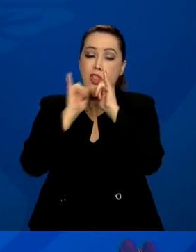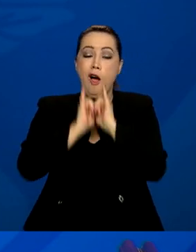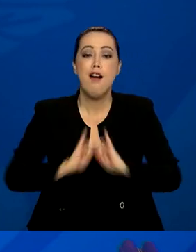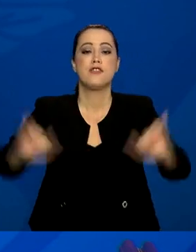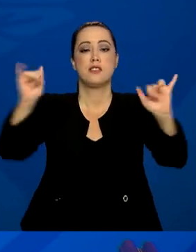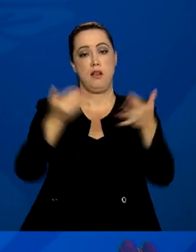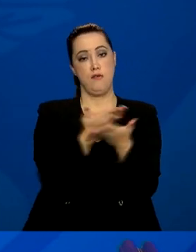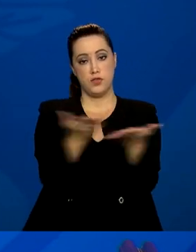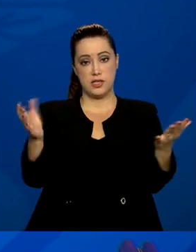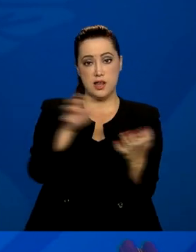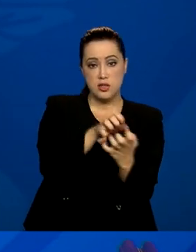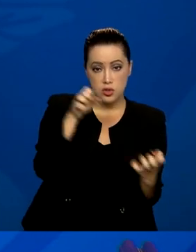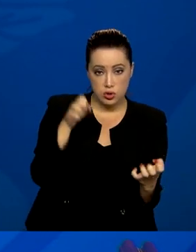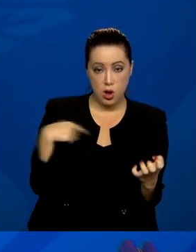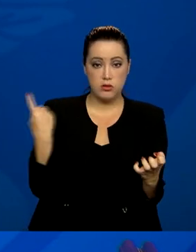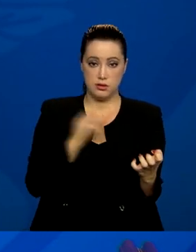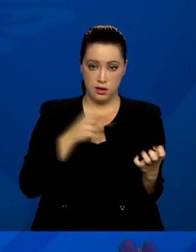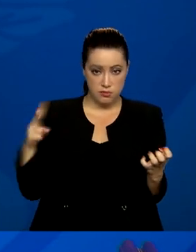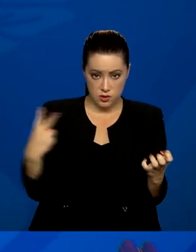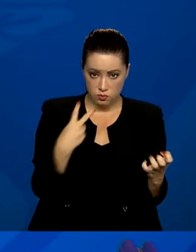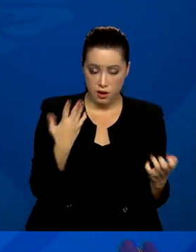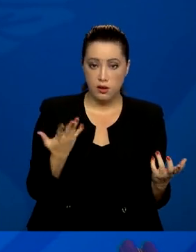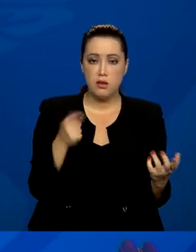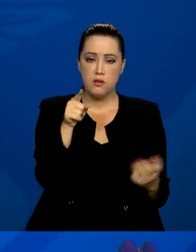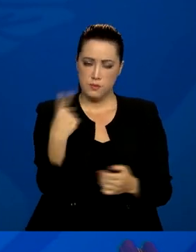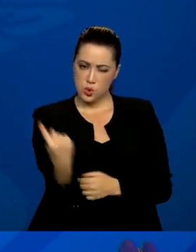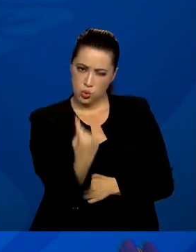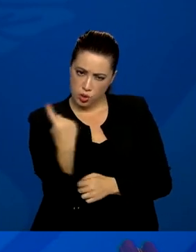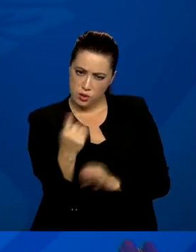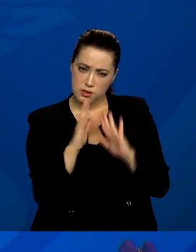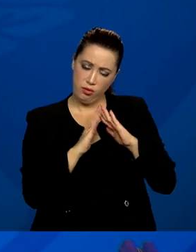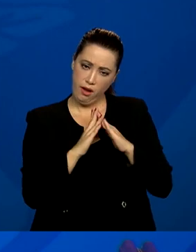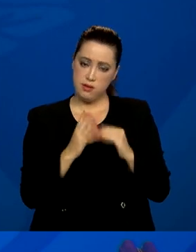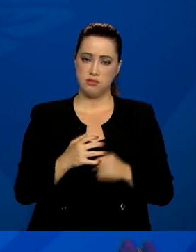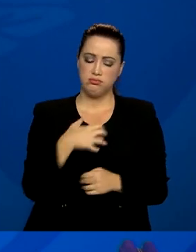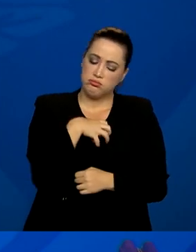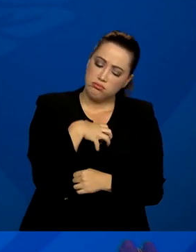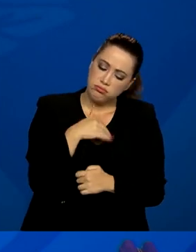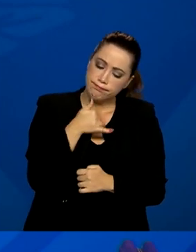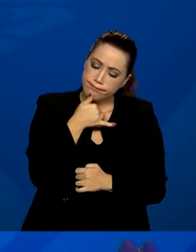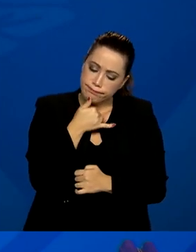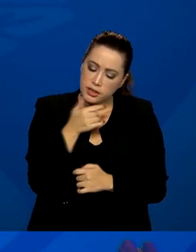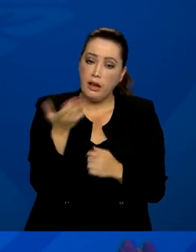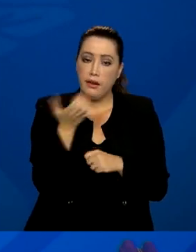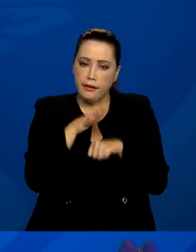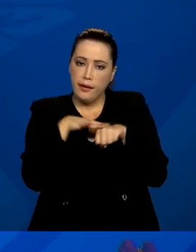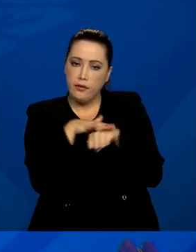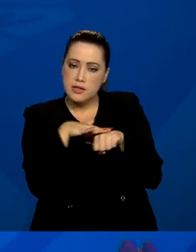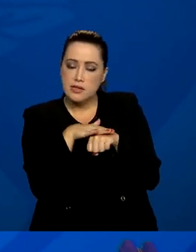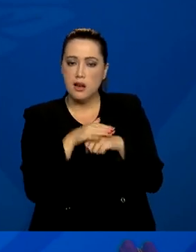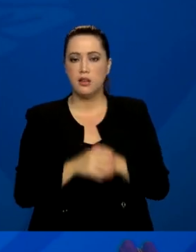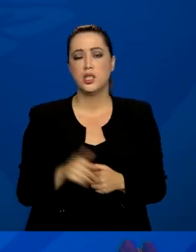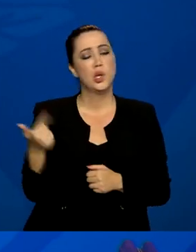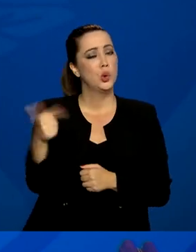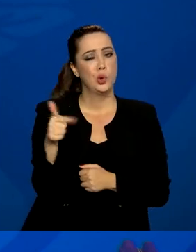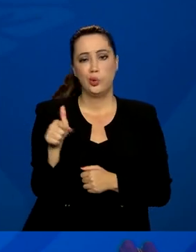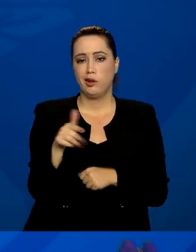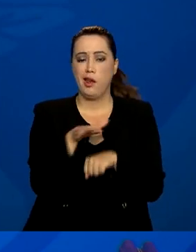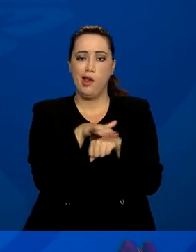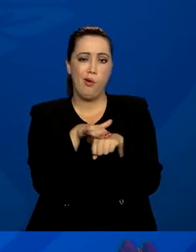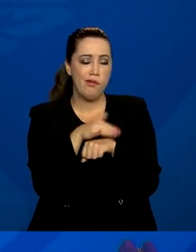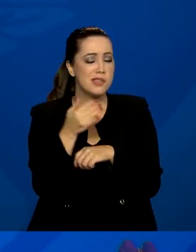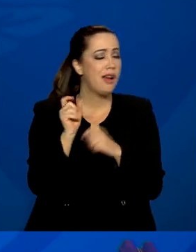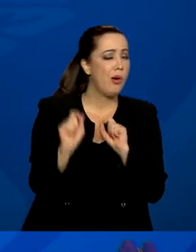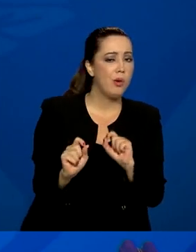os idosos que estão nos ouvindo. Está se sentindo sozinho em casa? Quer conversar com alguém? Não tem com quem conversar?